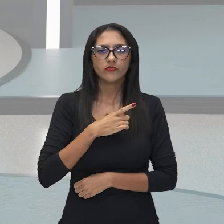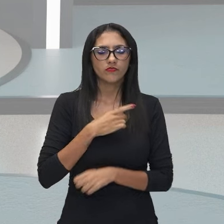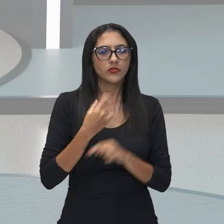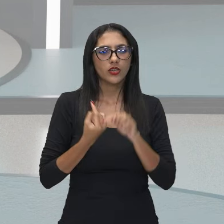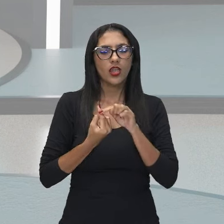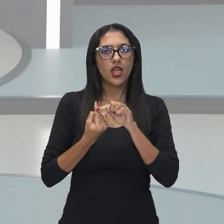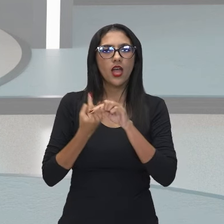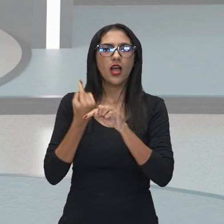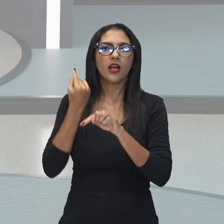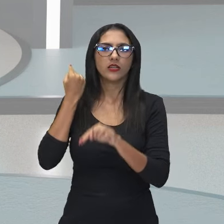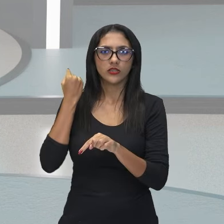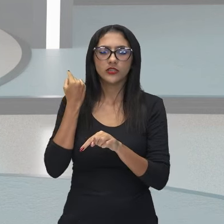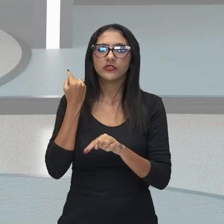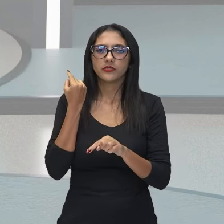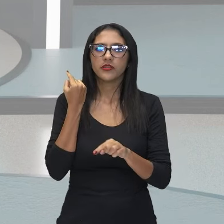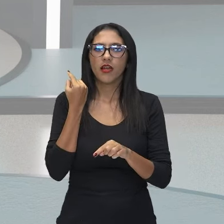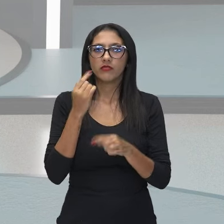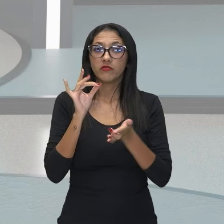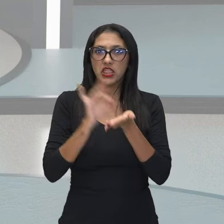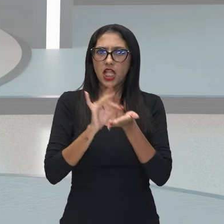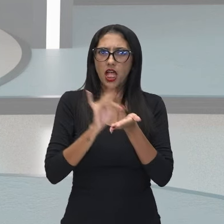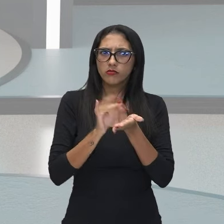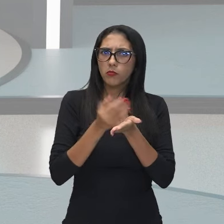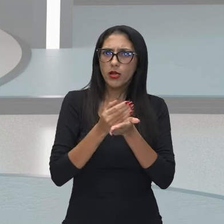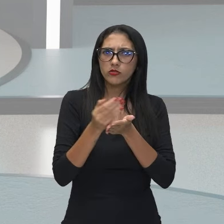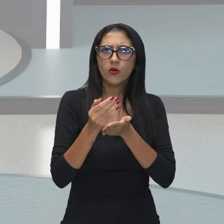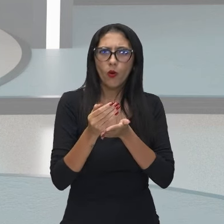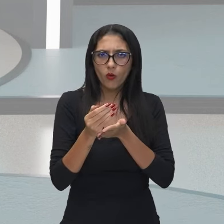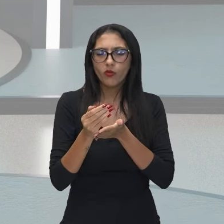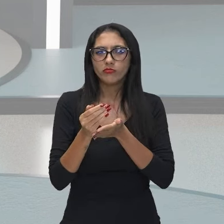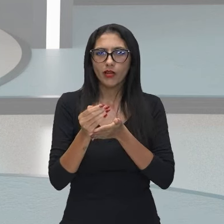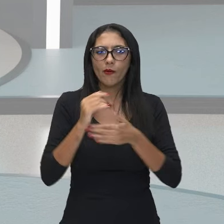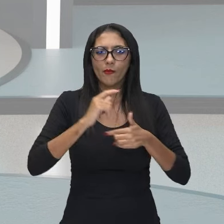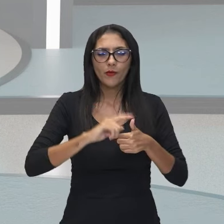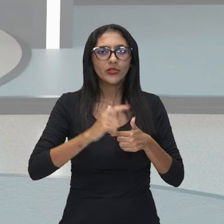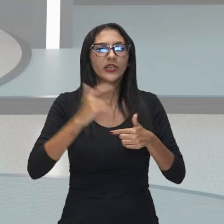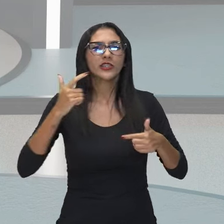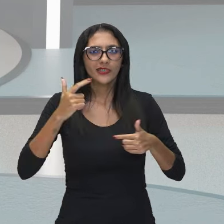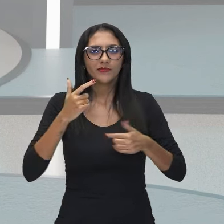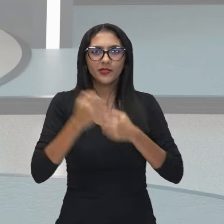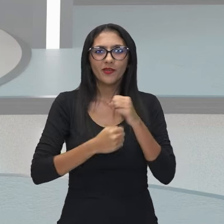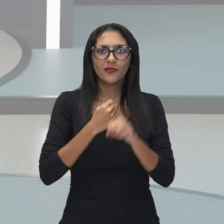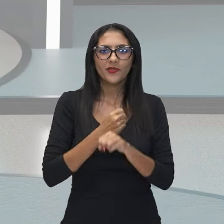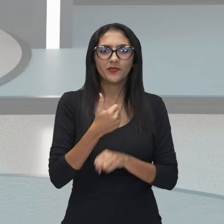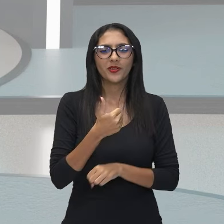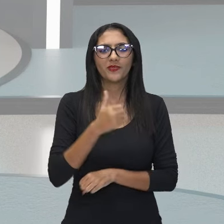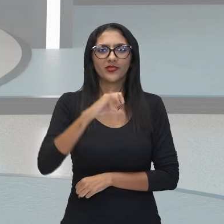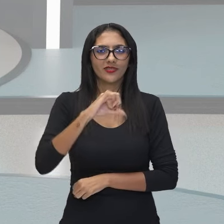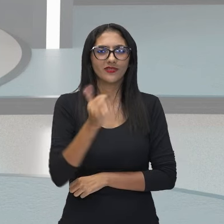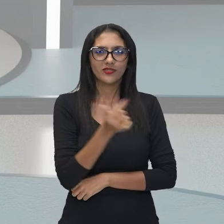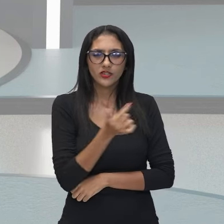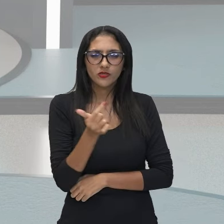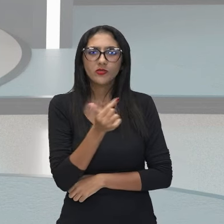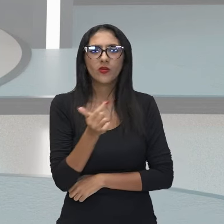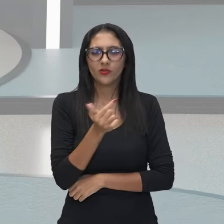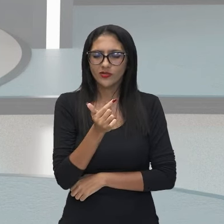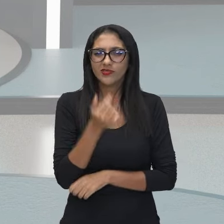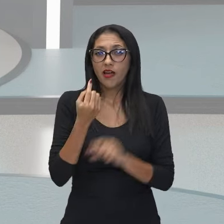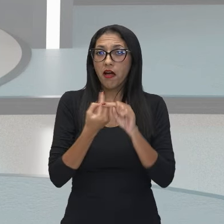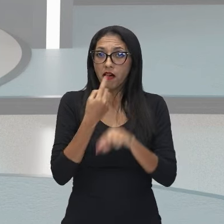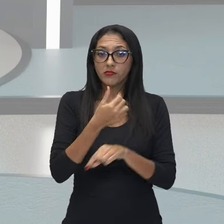oficial de início do modernismo, né? Que é 1922, mas 1917 ele já estava aí